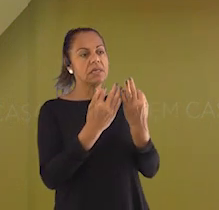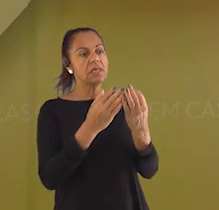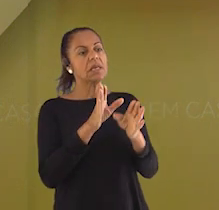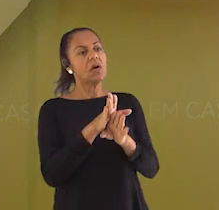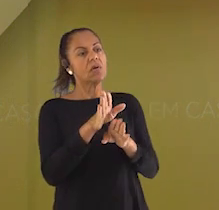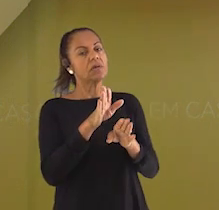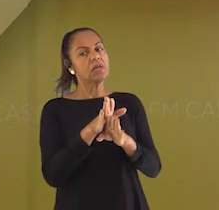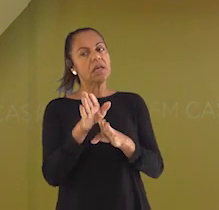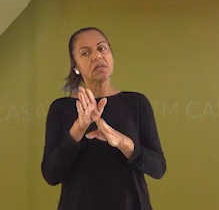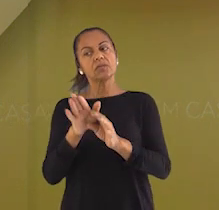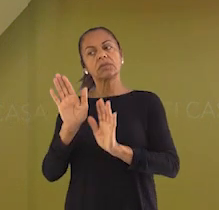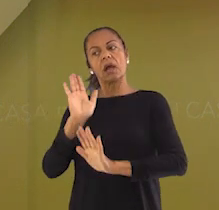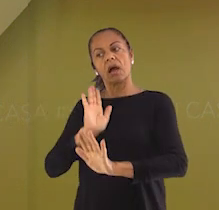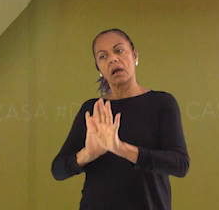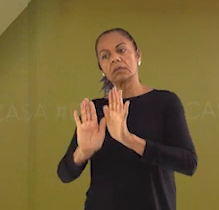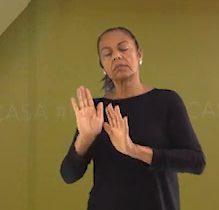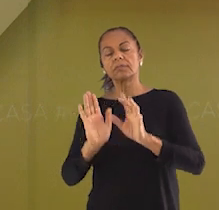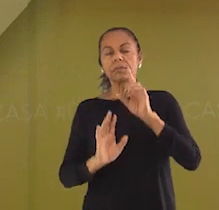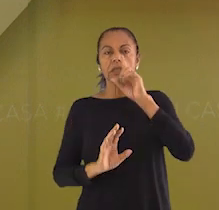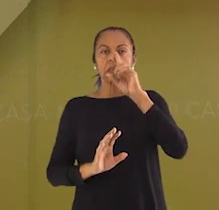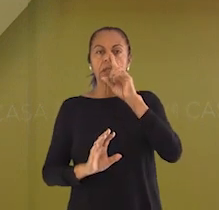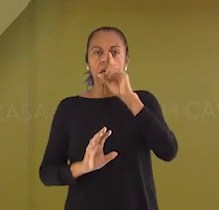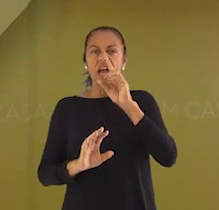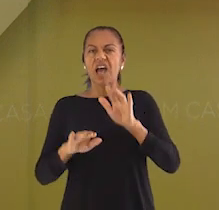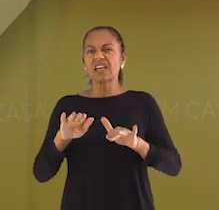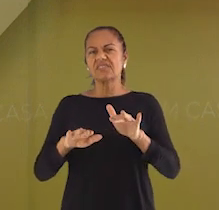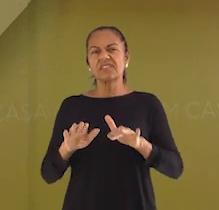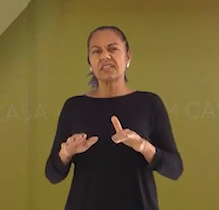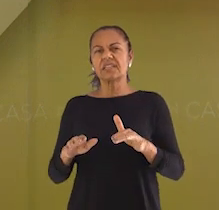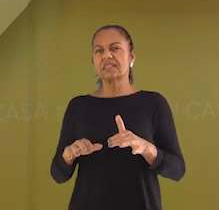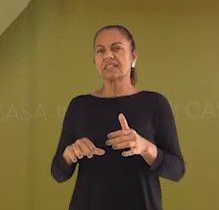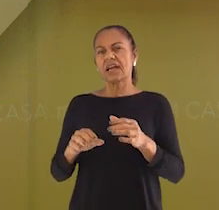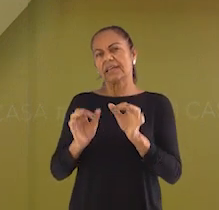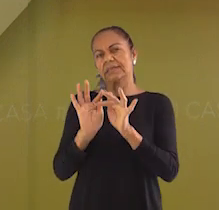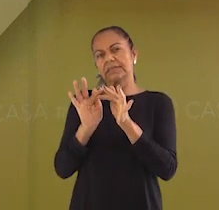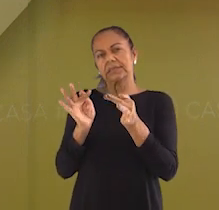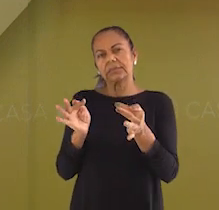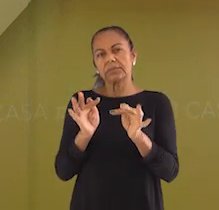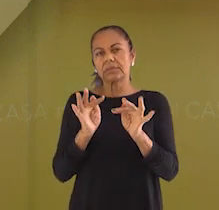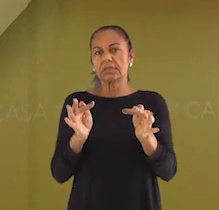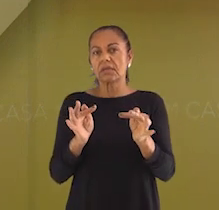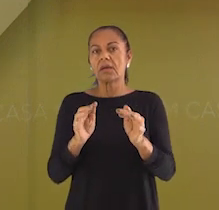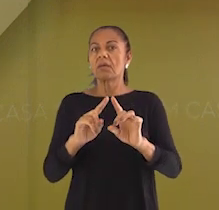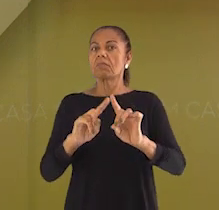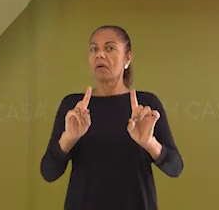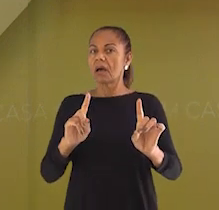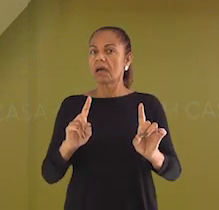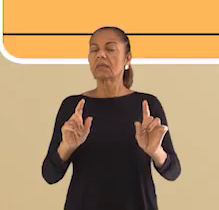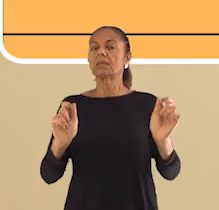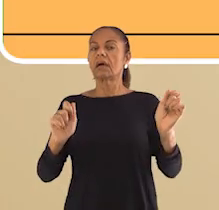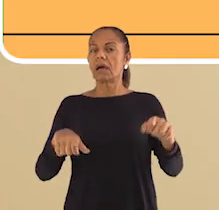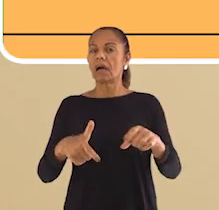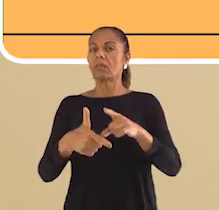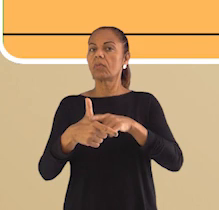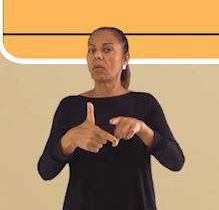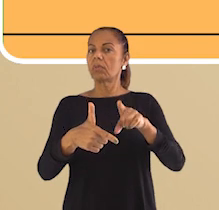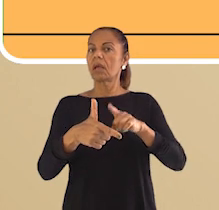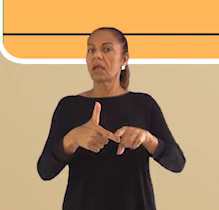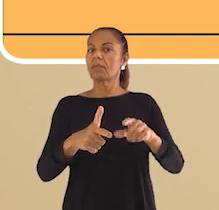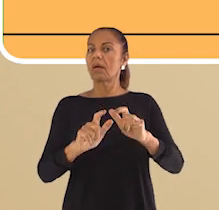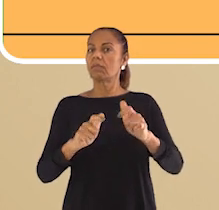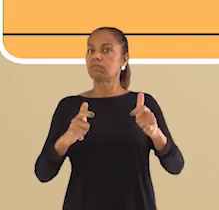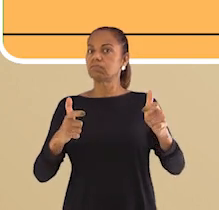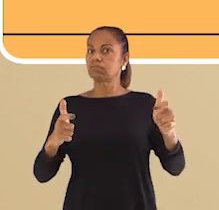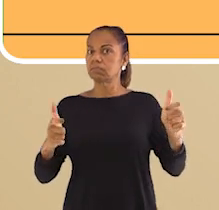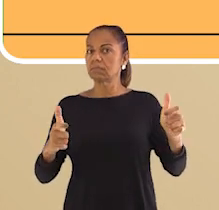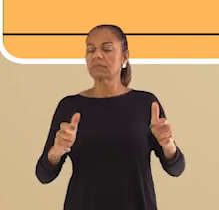perigos. Podem ser simples, mas também pode se transformar em grandes problemas. Quero chamar a